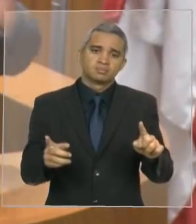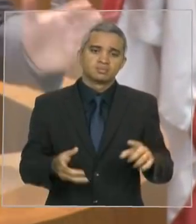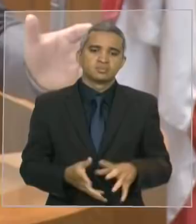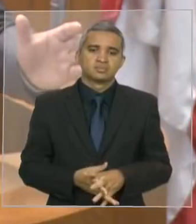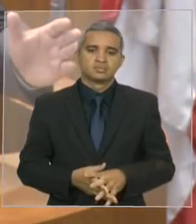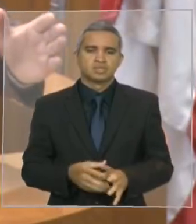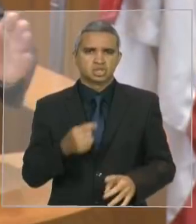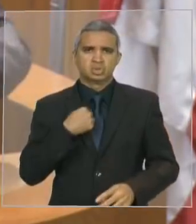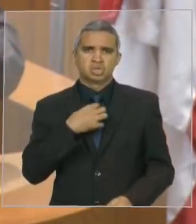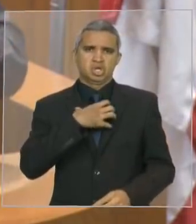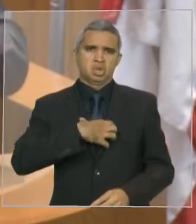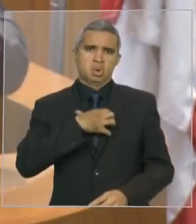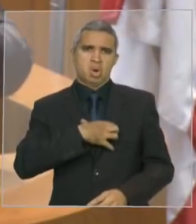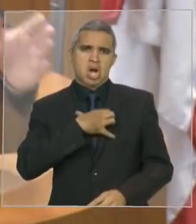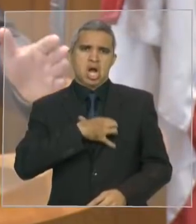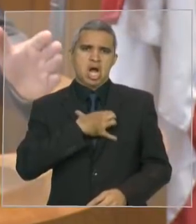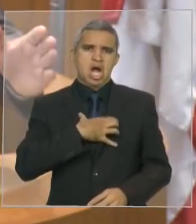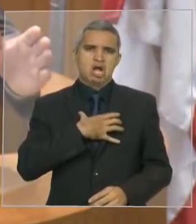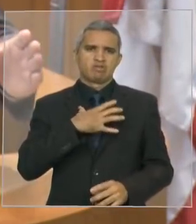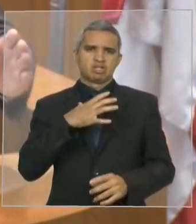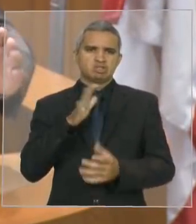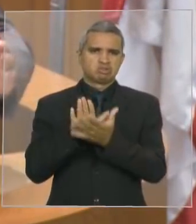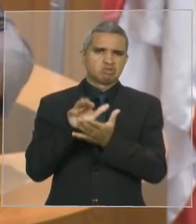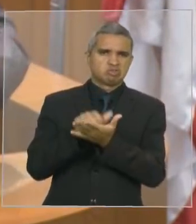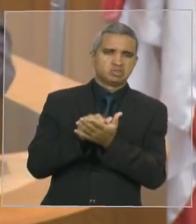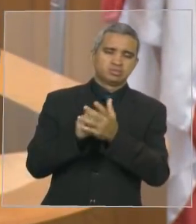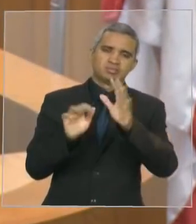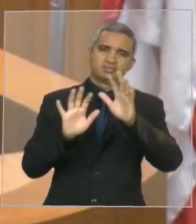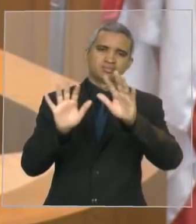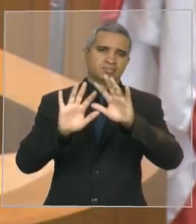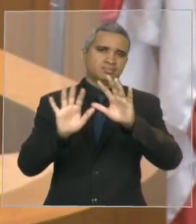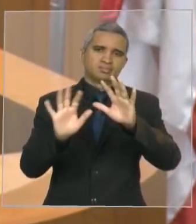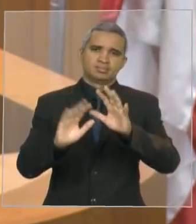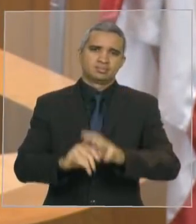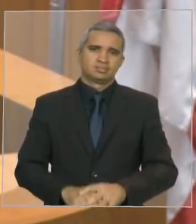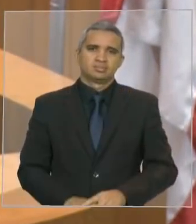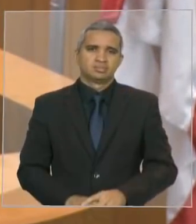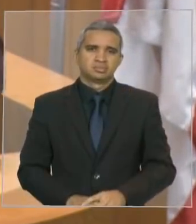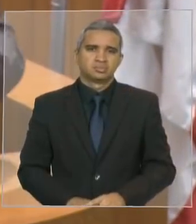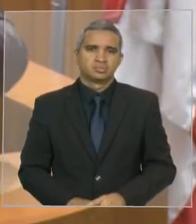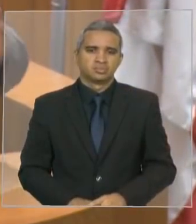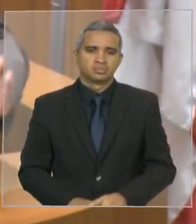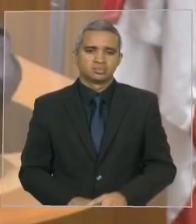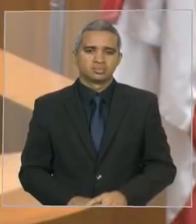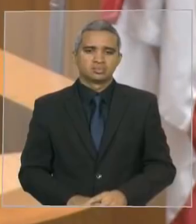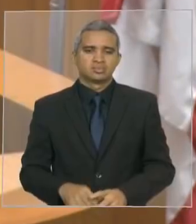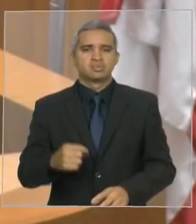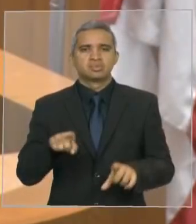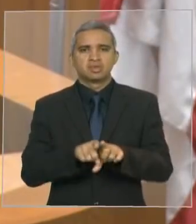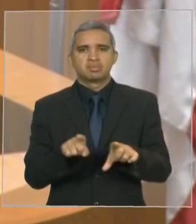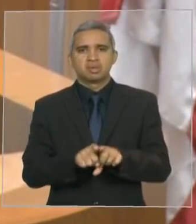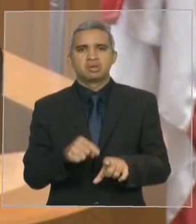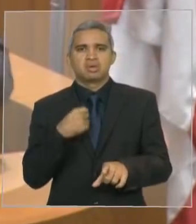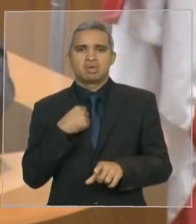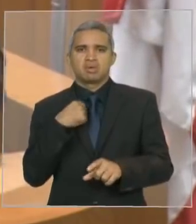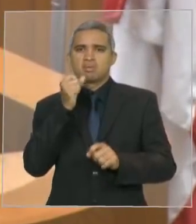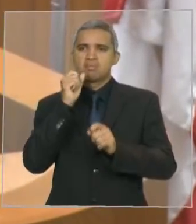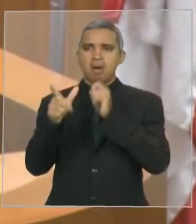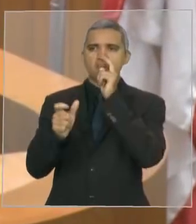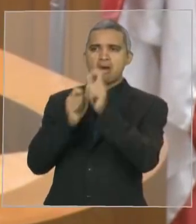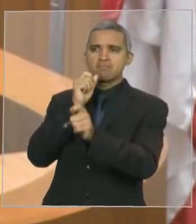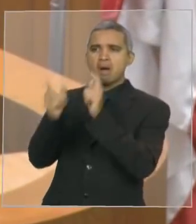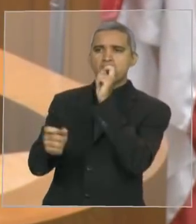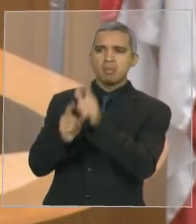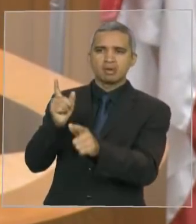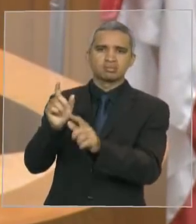não guardo rancor, não guardo mágoas. Não uso palavras destabanadas, porque acho que o representante